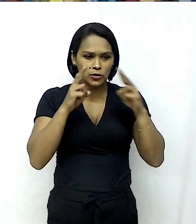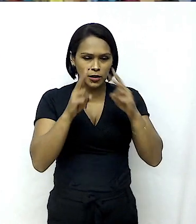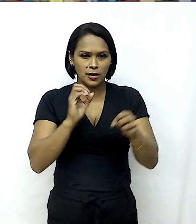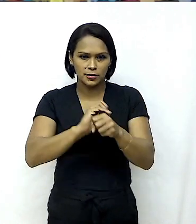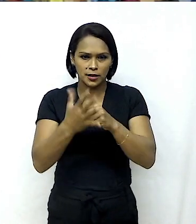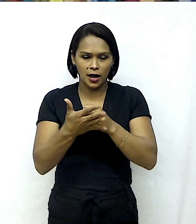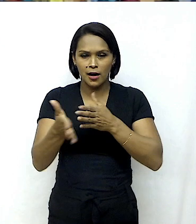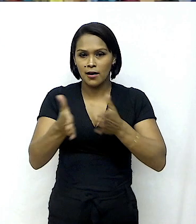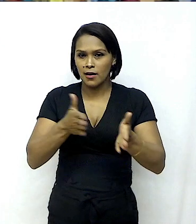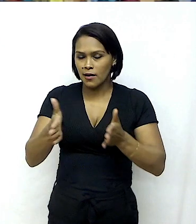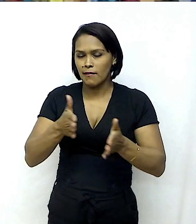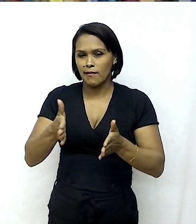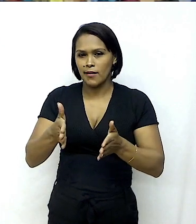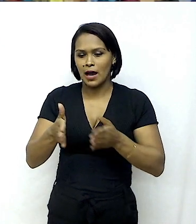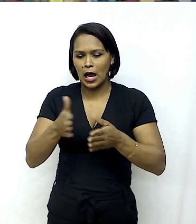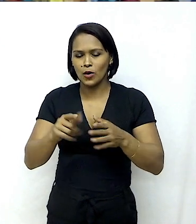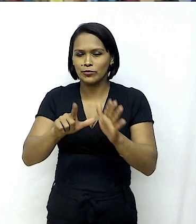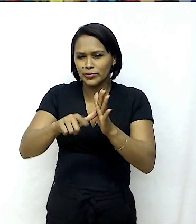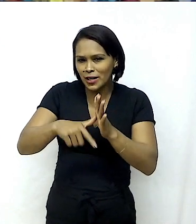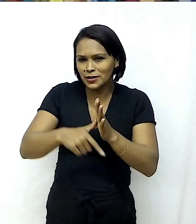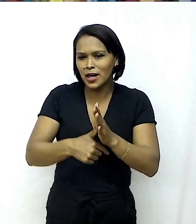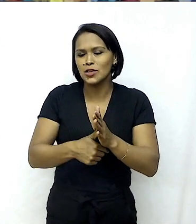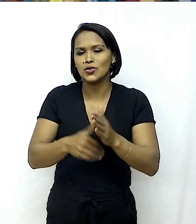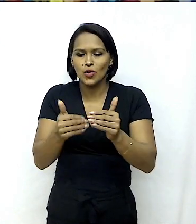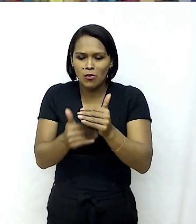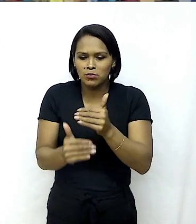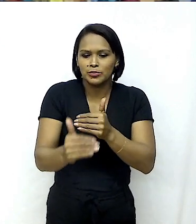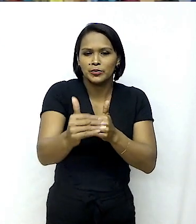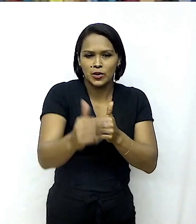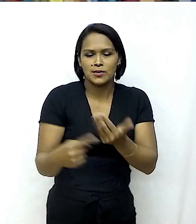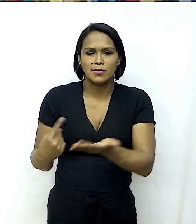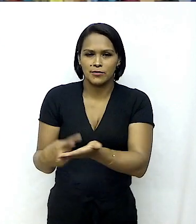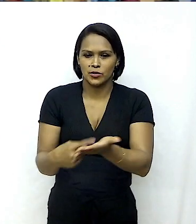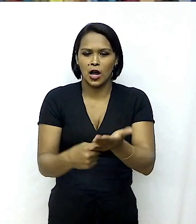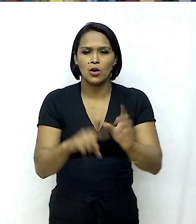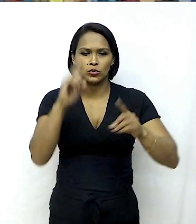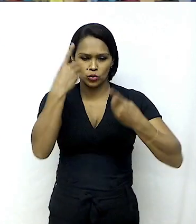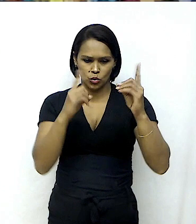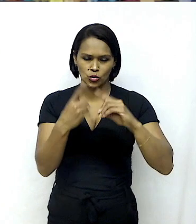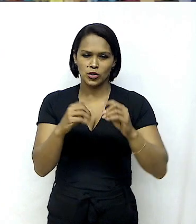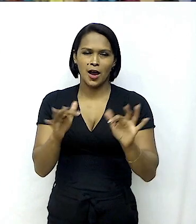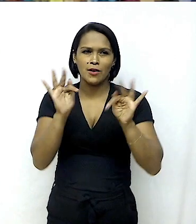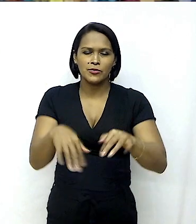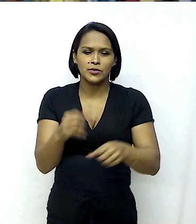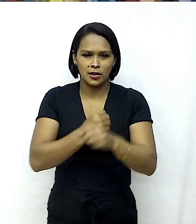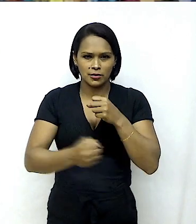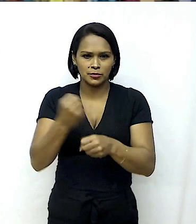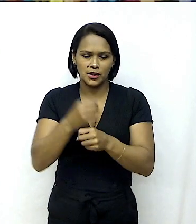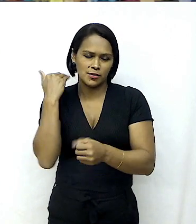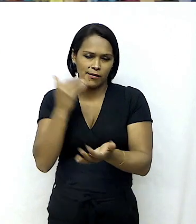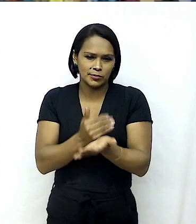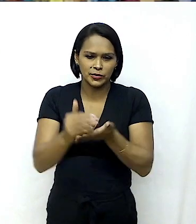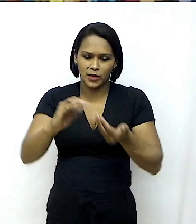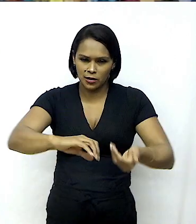atrasou o processo de consideração dos acordos. O acordo com o Chile já está desde o final do ano passado no